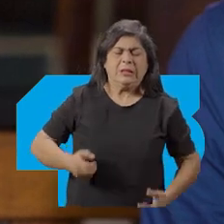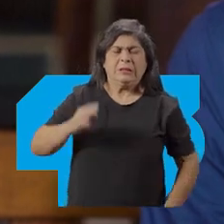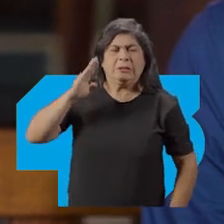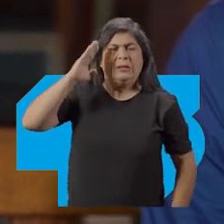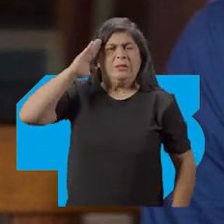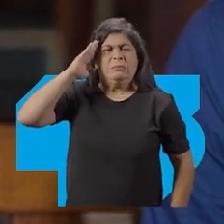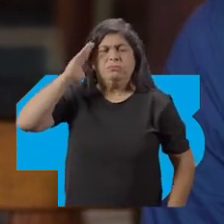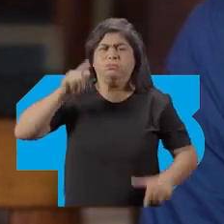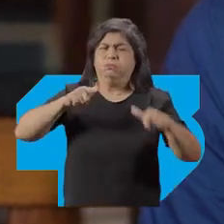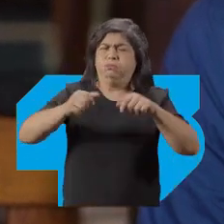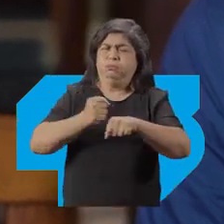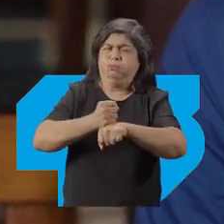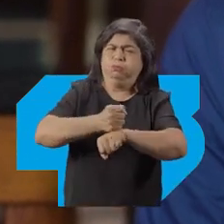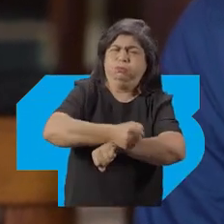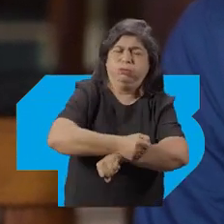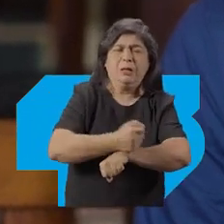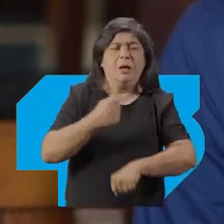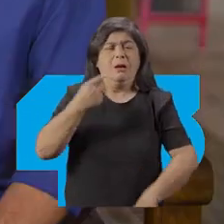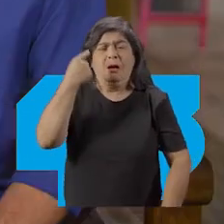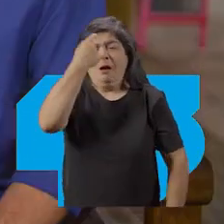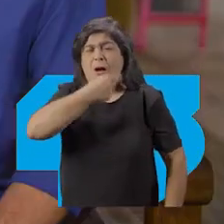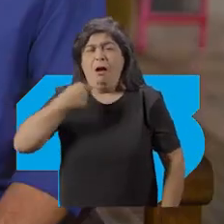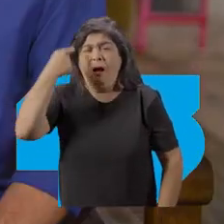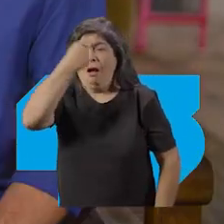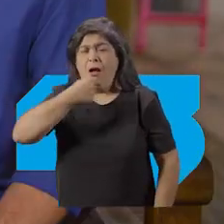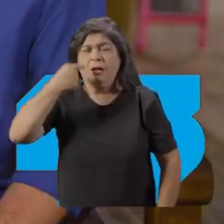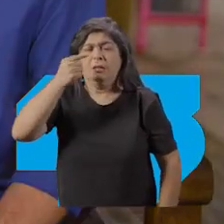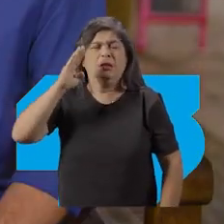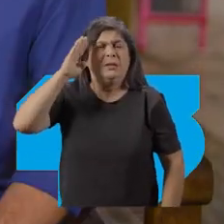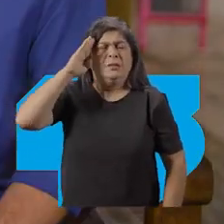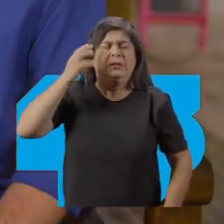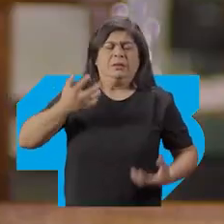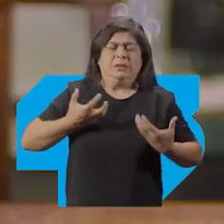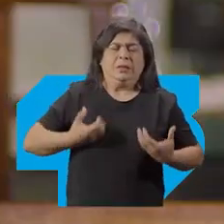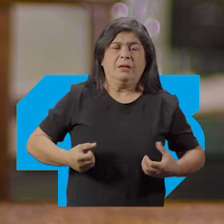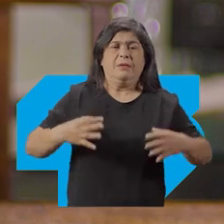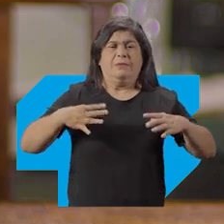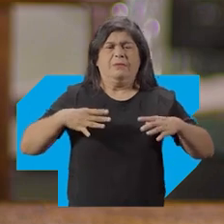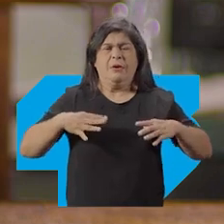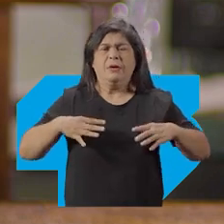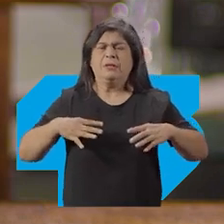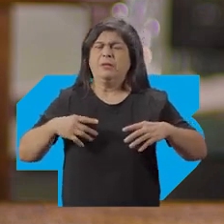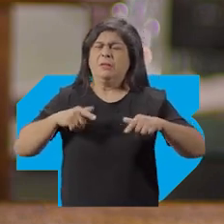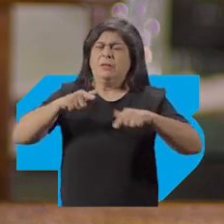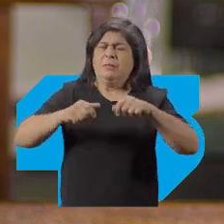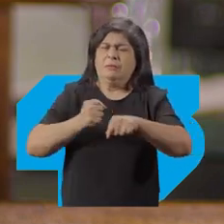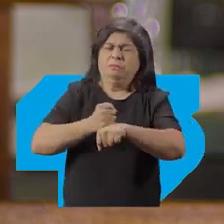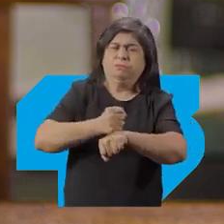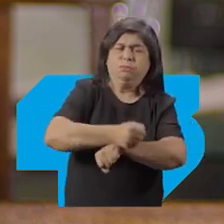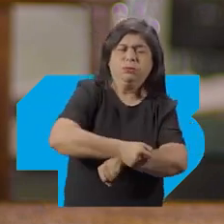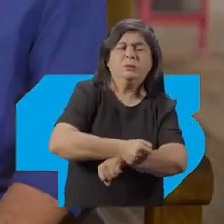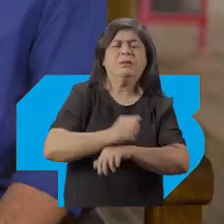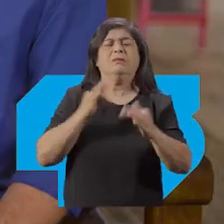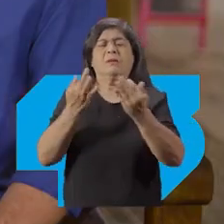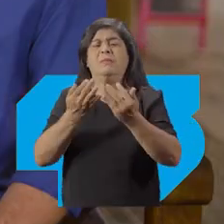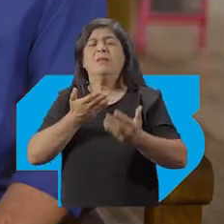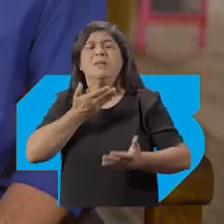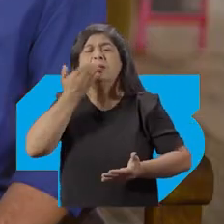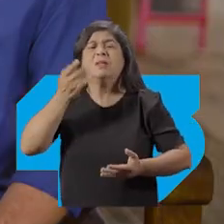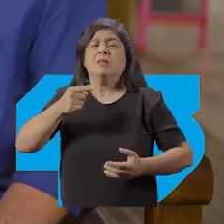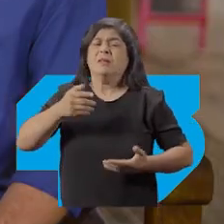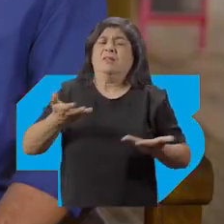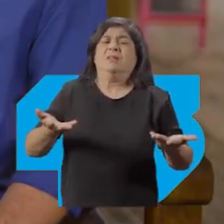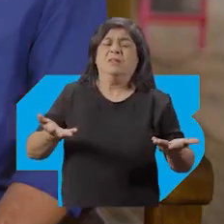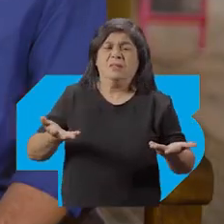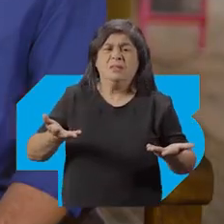conta do excesso de horas trabalhadas O militar, ele precisa em sua folga Ter que se dedicar ao trabalho Em vez de sua família E ao mesmo